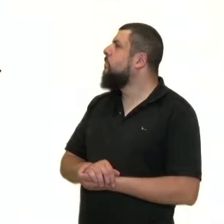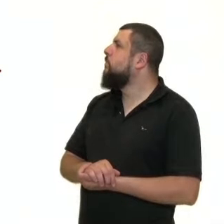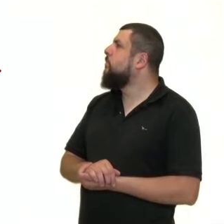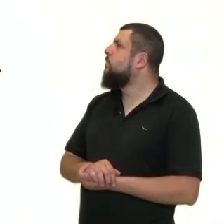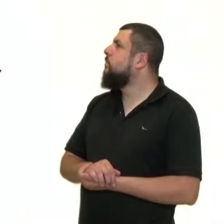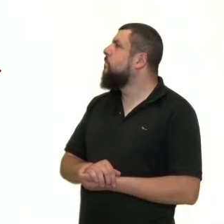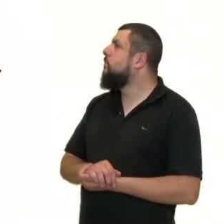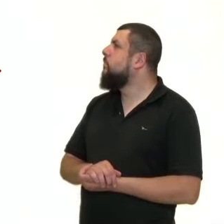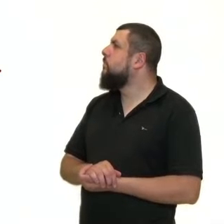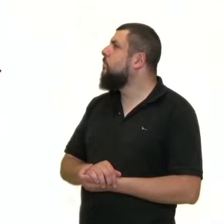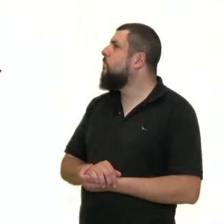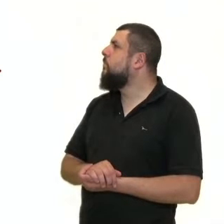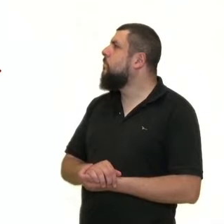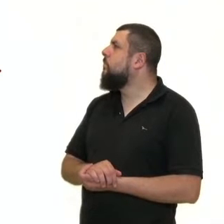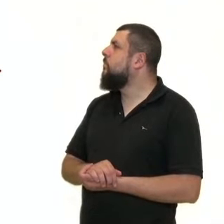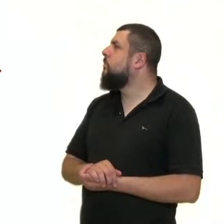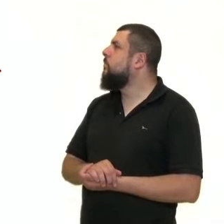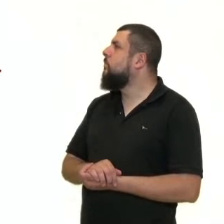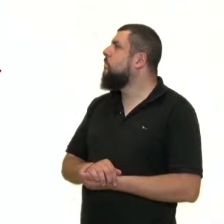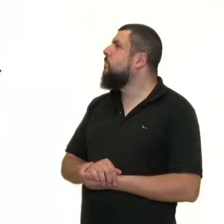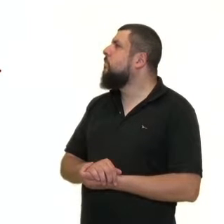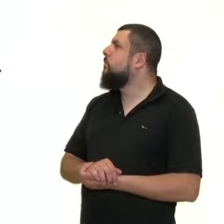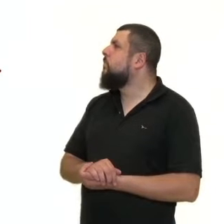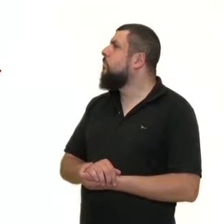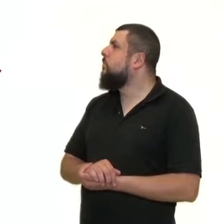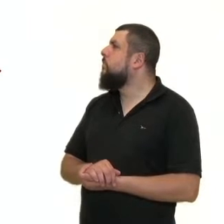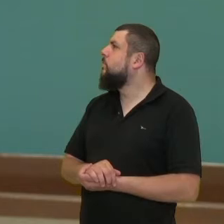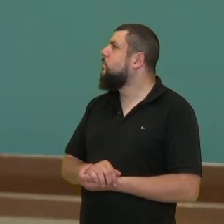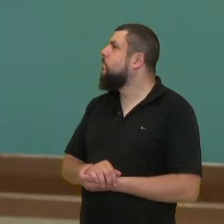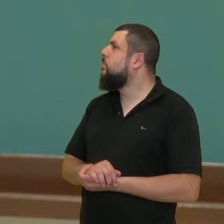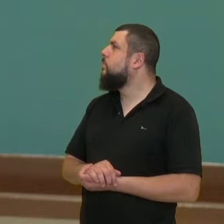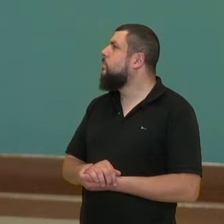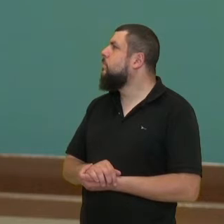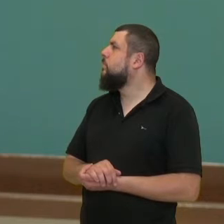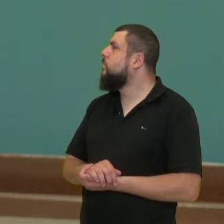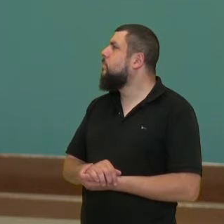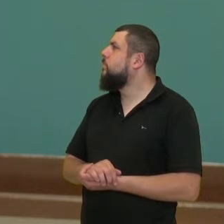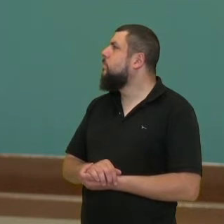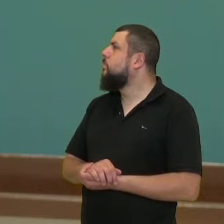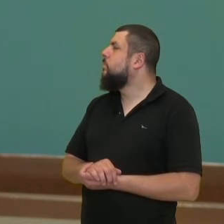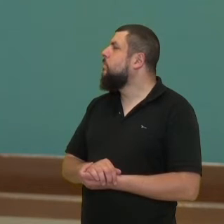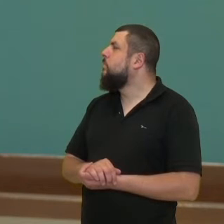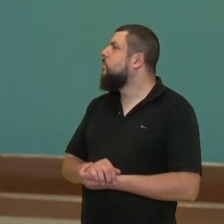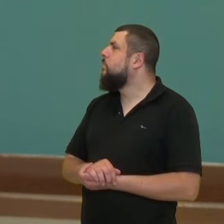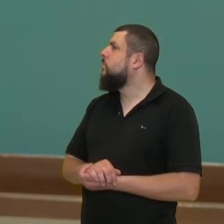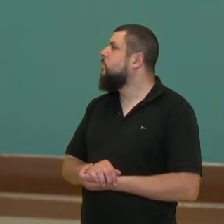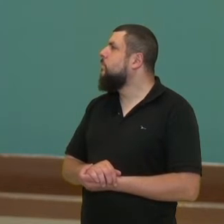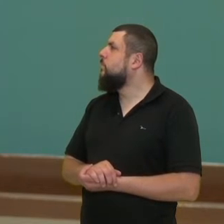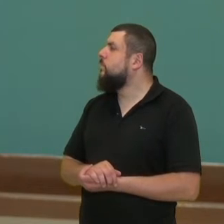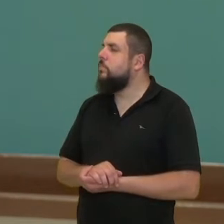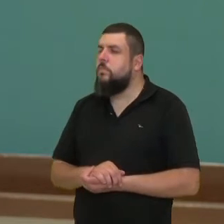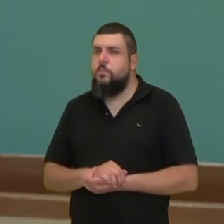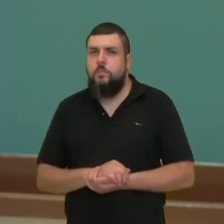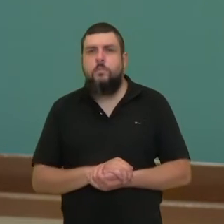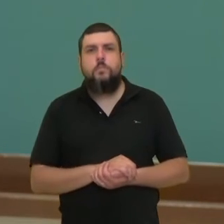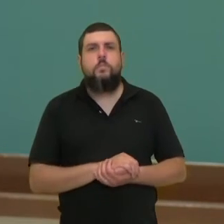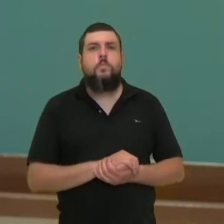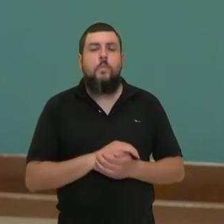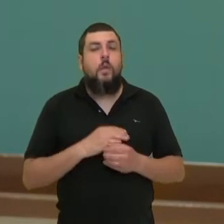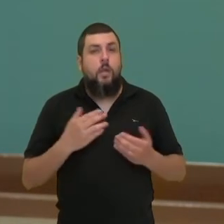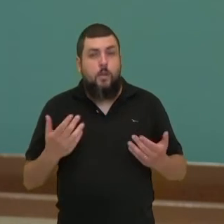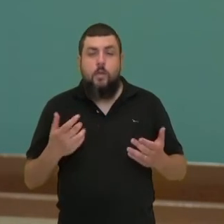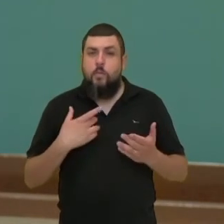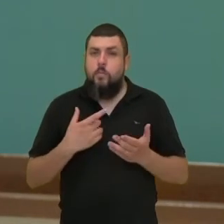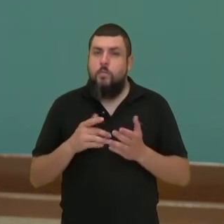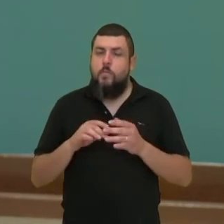até que ponto o Estado pode intervir no poder de escolha das pessoas. Então, essa reportagem gerou bastante